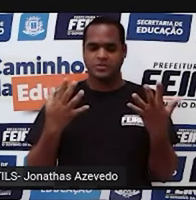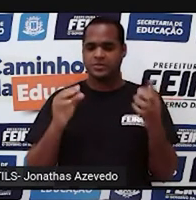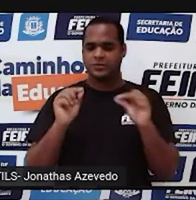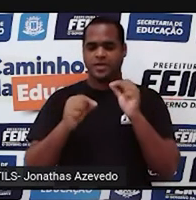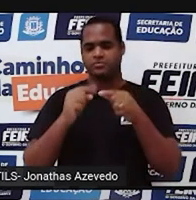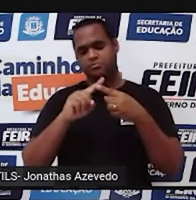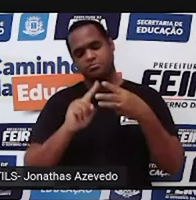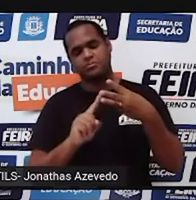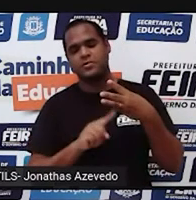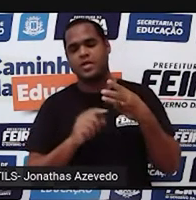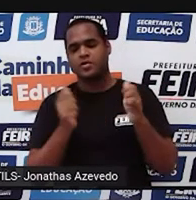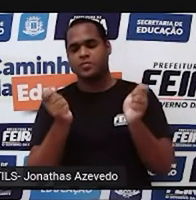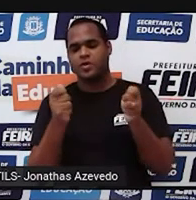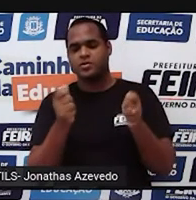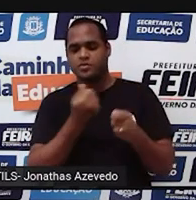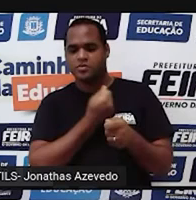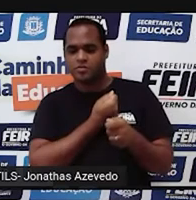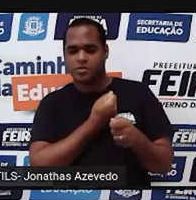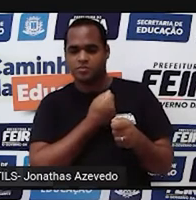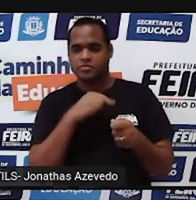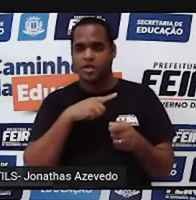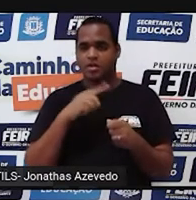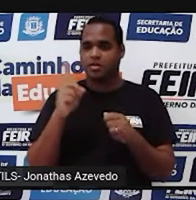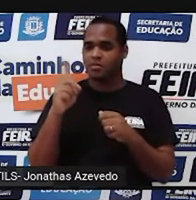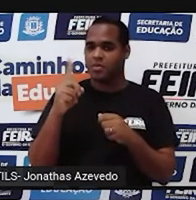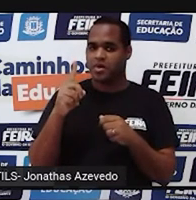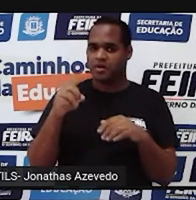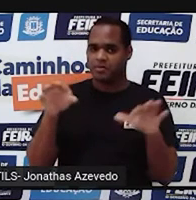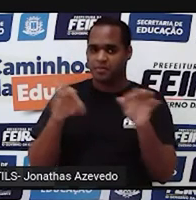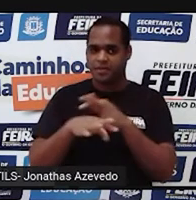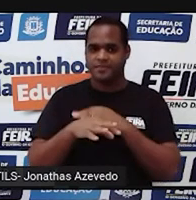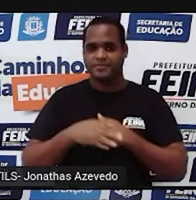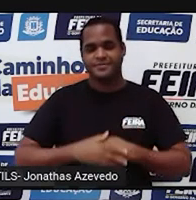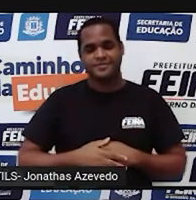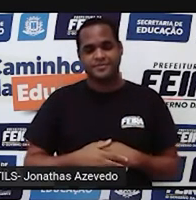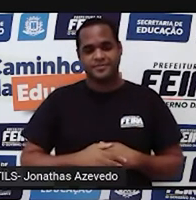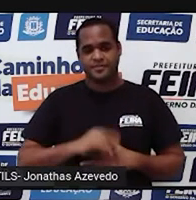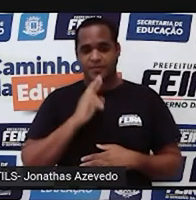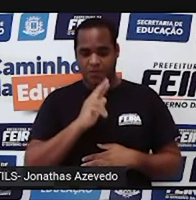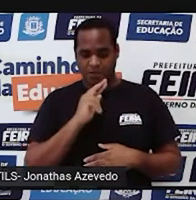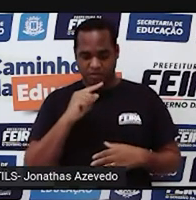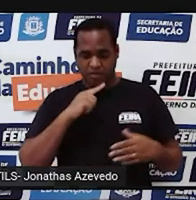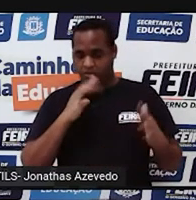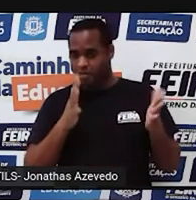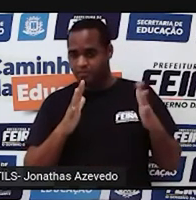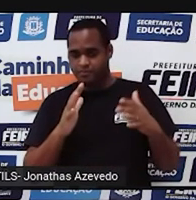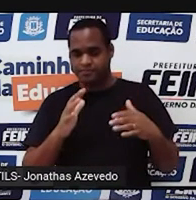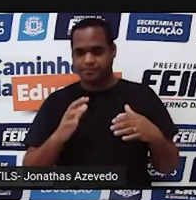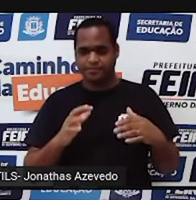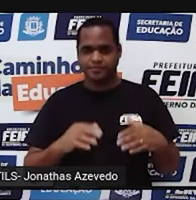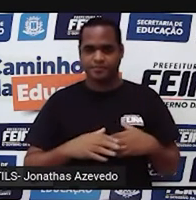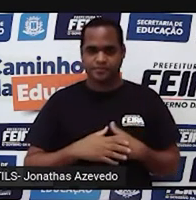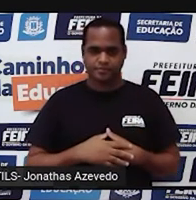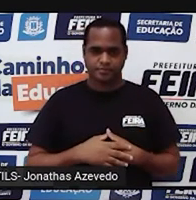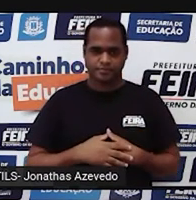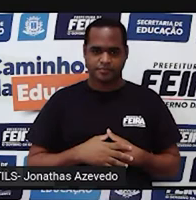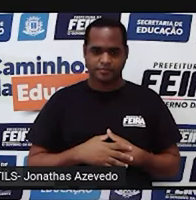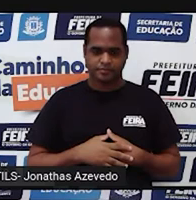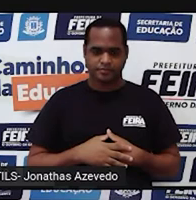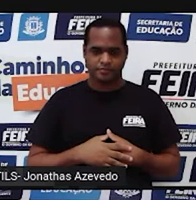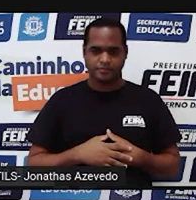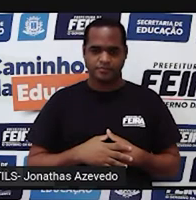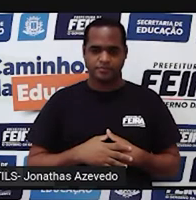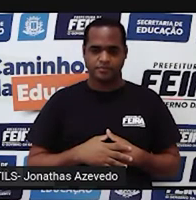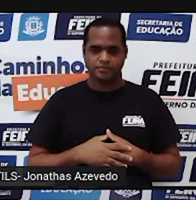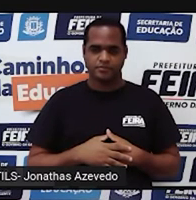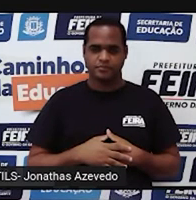desses três números está na forma decimal? O tempo acabou? Já tem a sua resposta? Sim? Bom, e